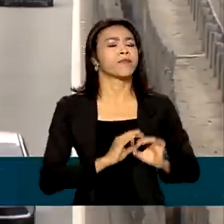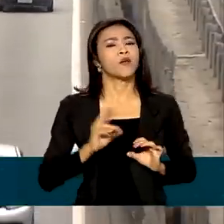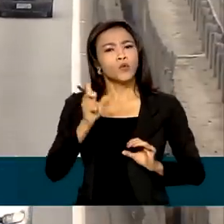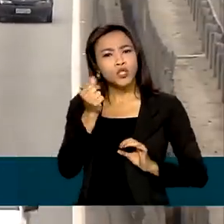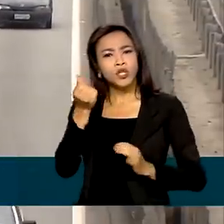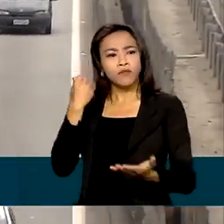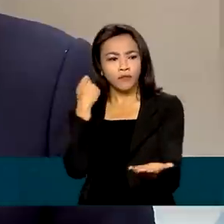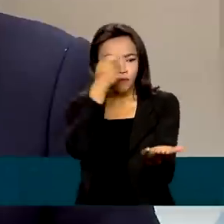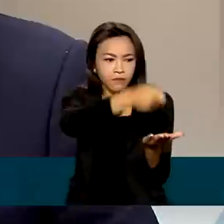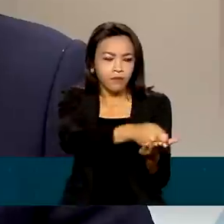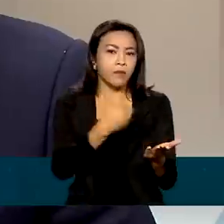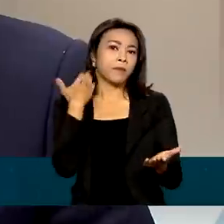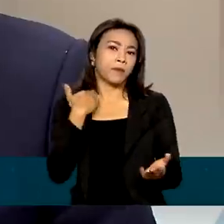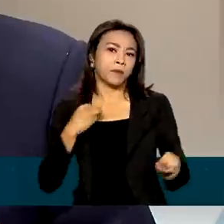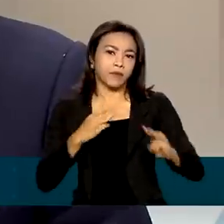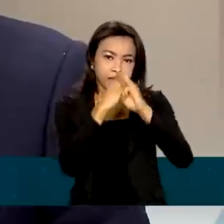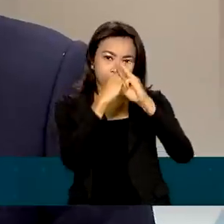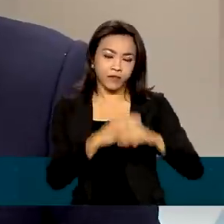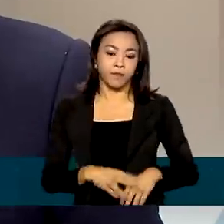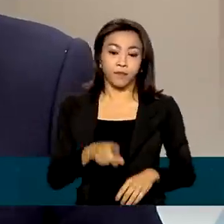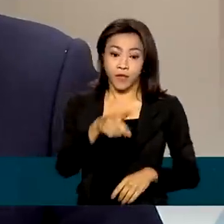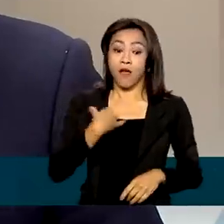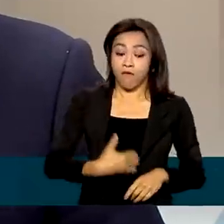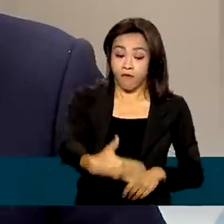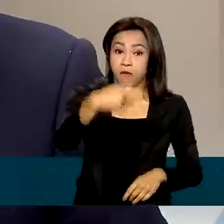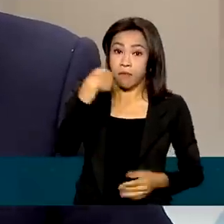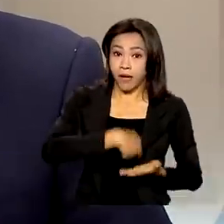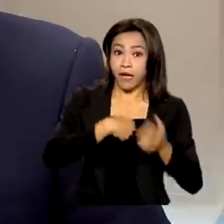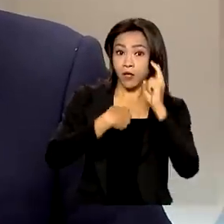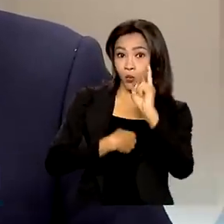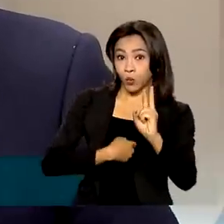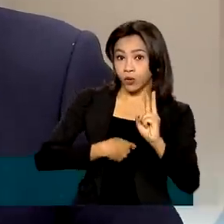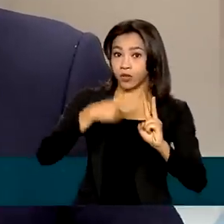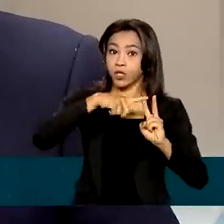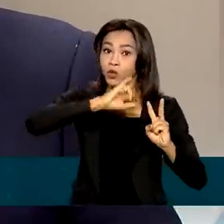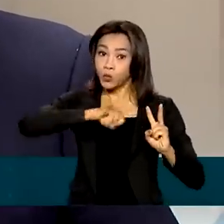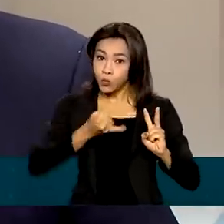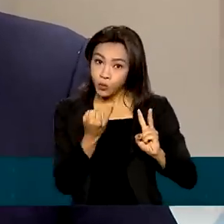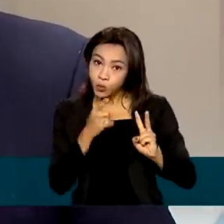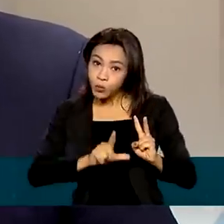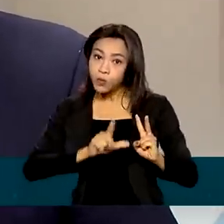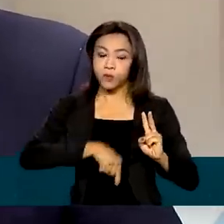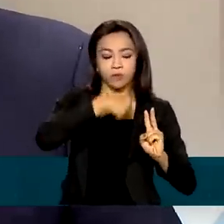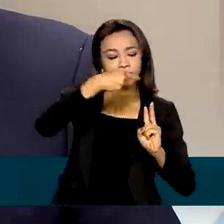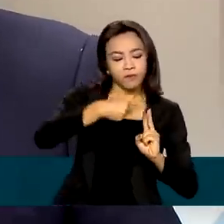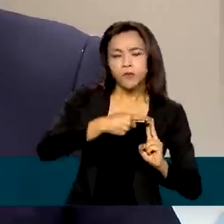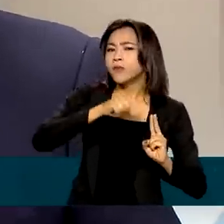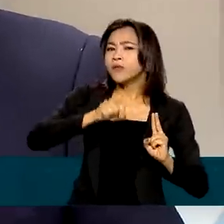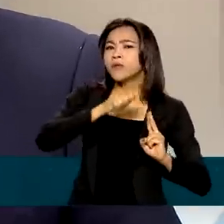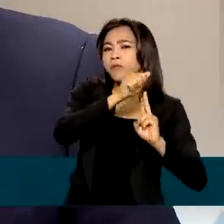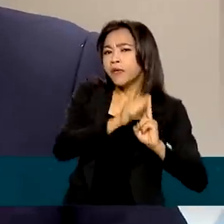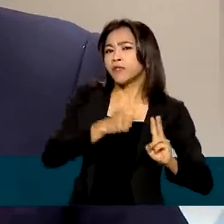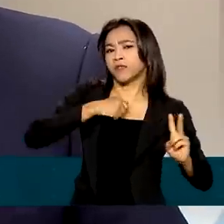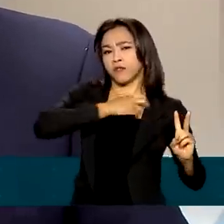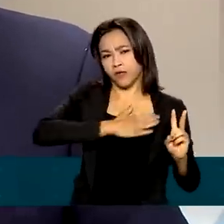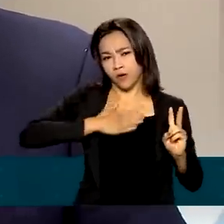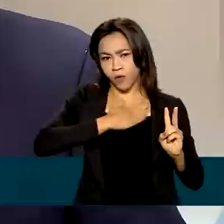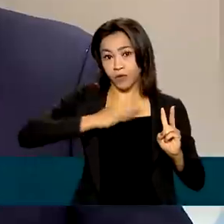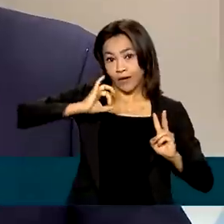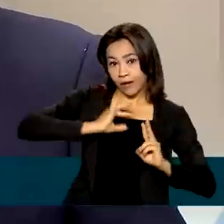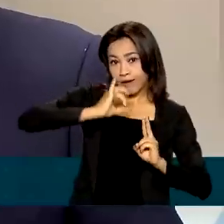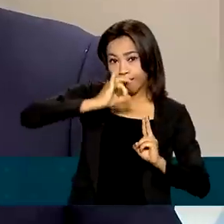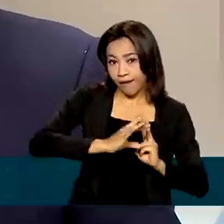Caixa Econômica. Pagaremos as duas parcelas, a parcela referente a julho e a parcela referente a agosto. Cada uma